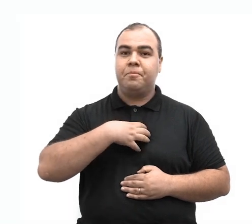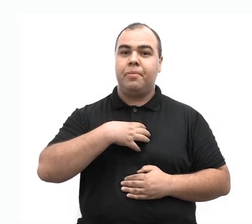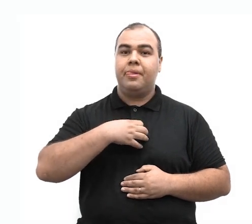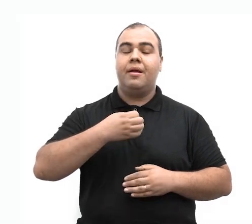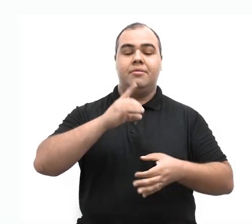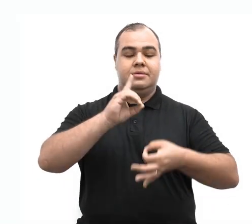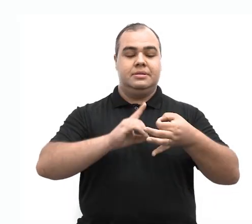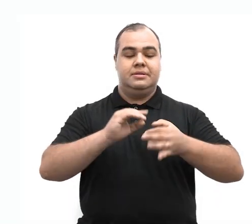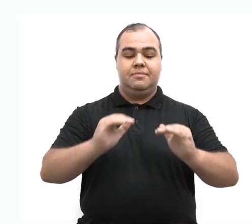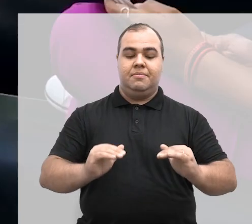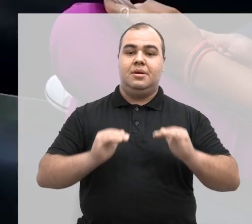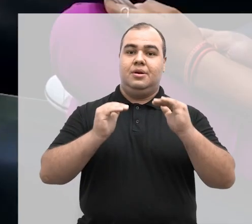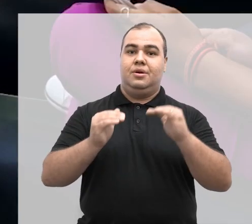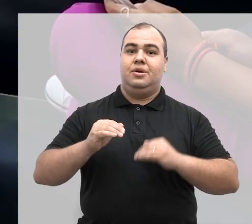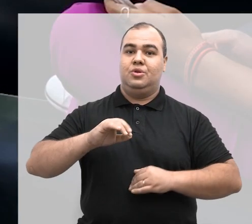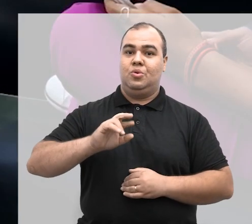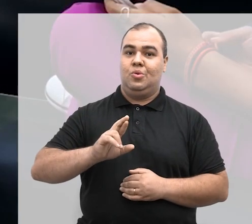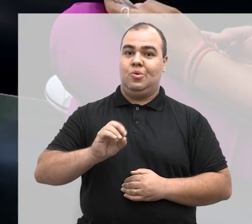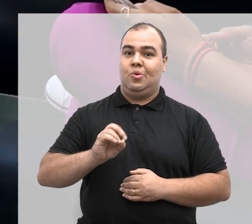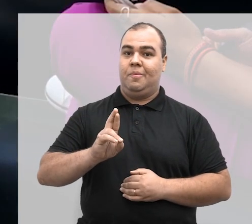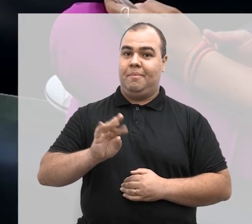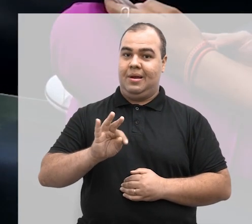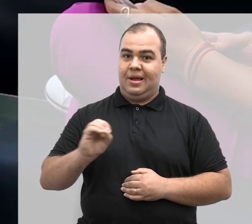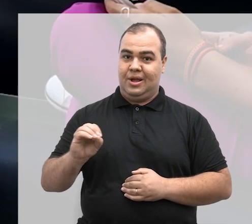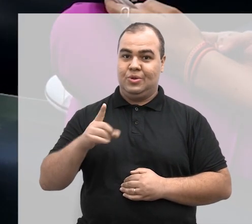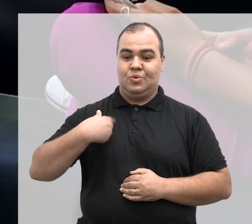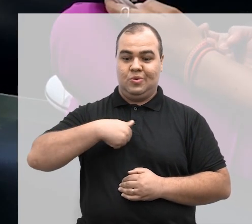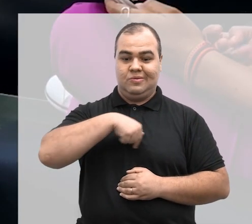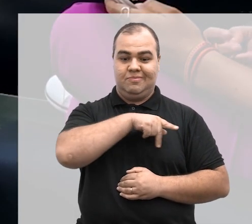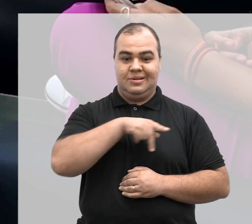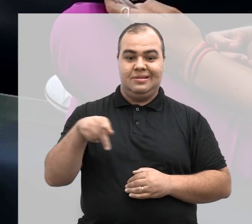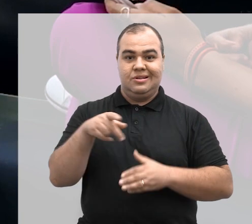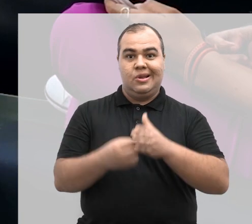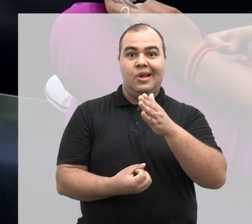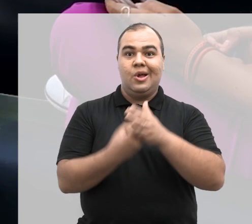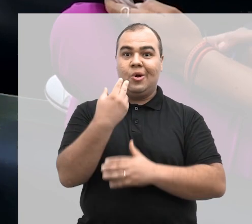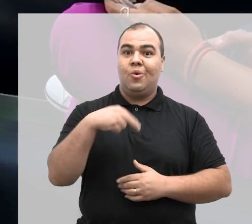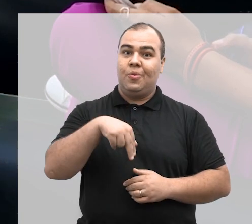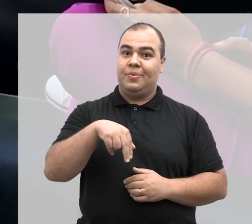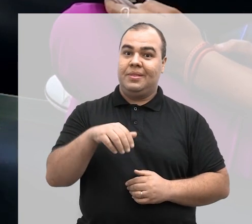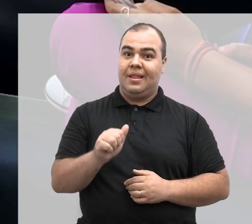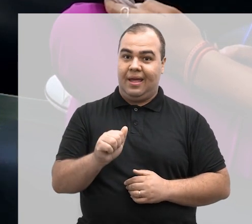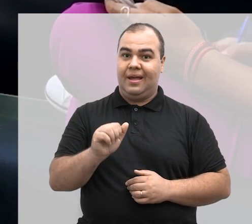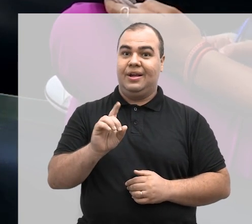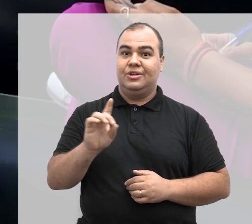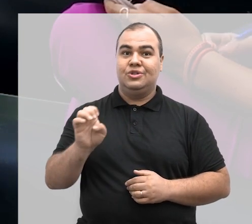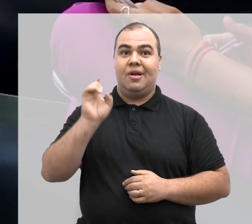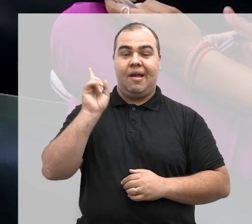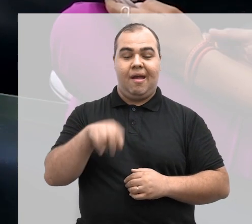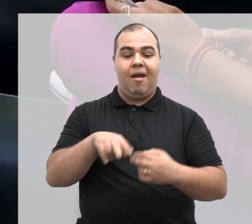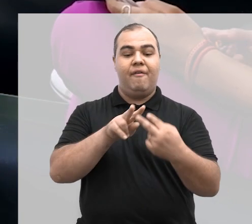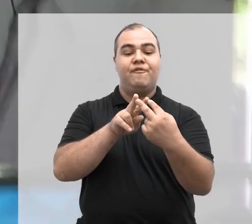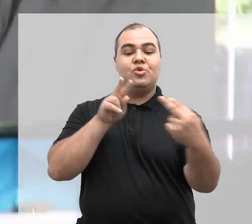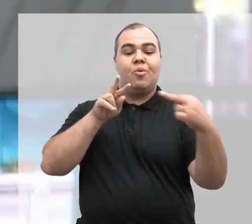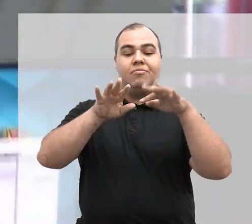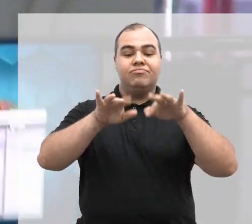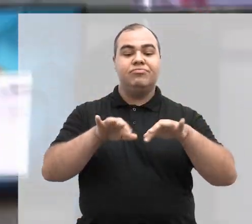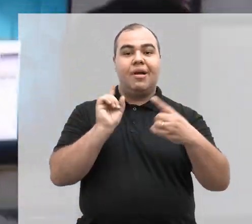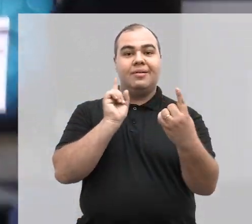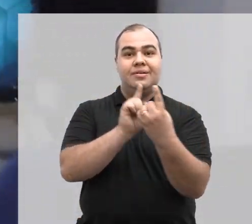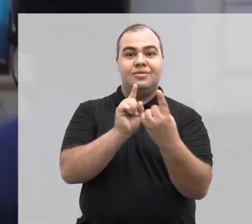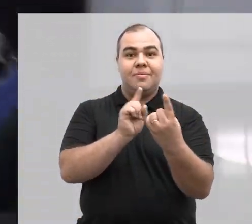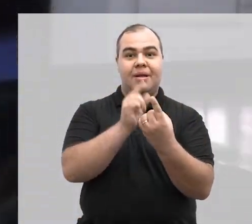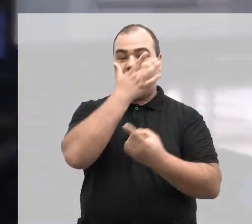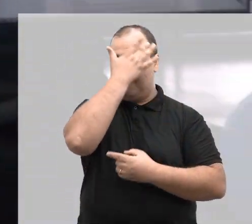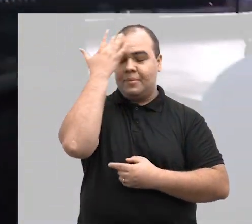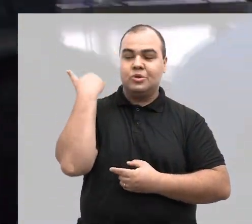o desembargador Roberto Franco, nosso presidente, criou o NAVE, Núcleo de Atendimento Virtual Eleitor, que